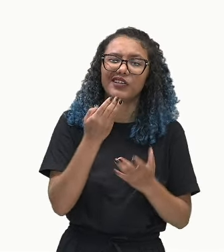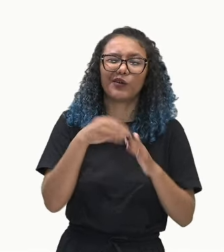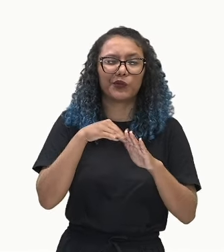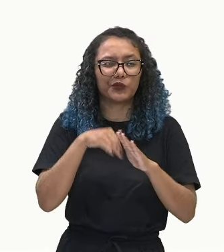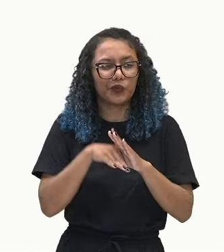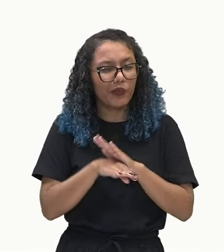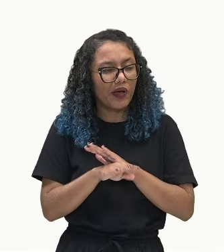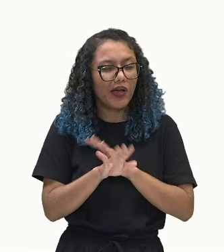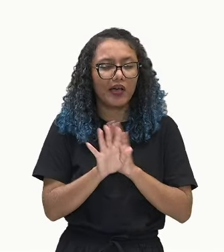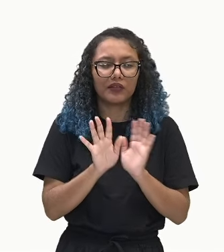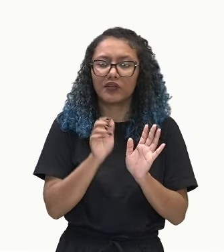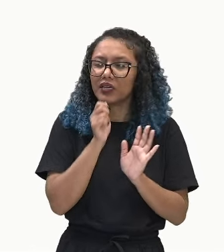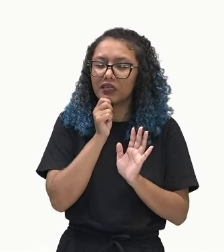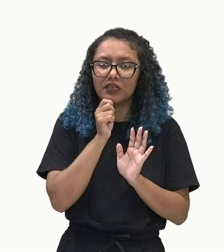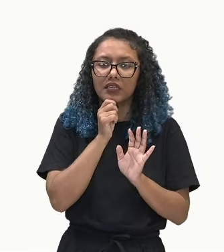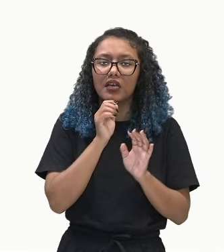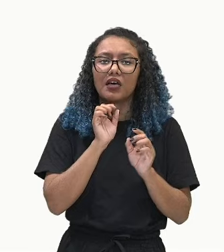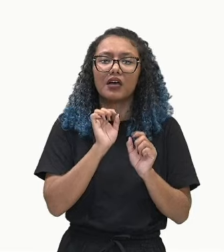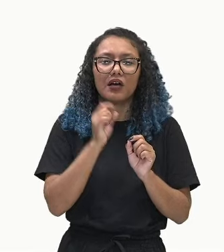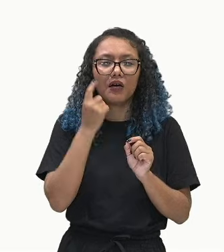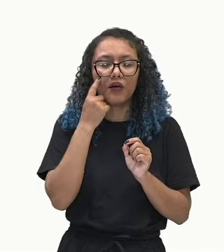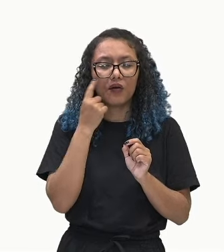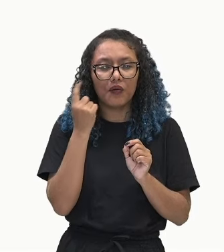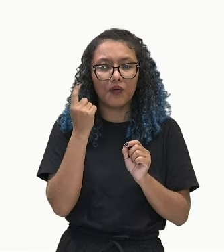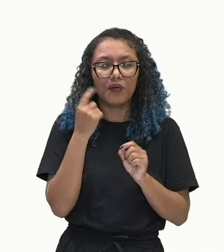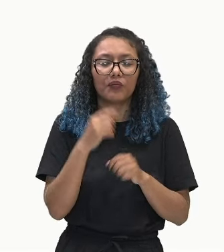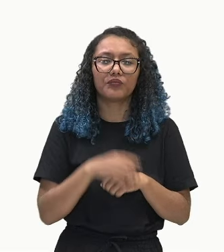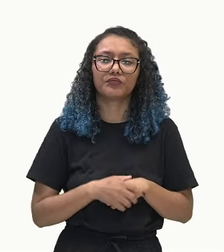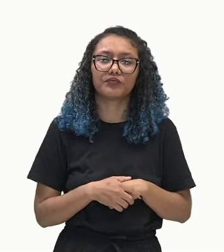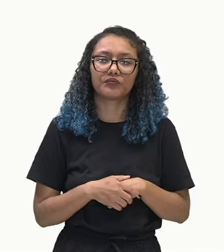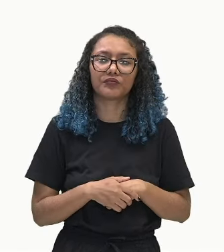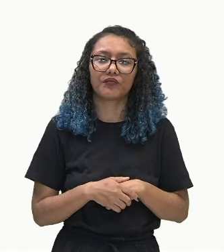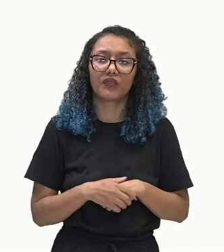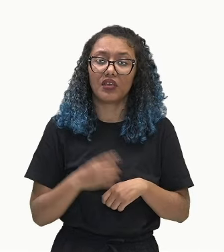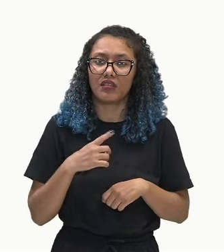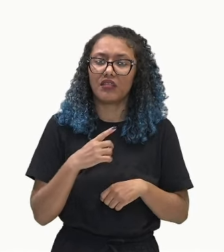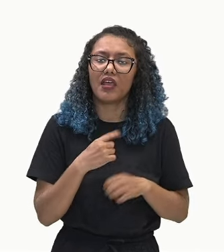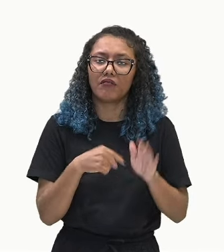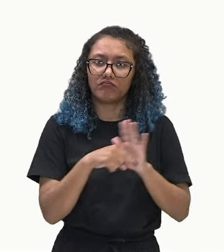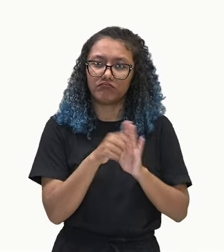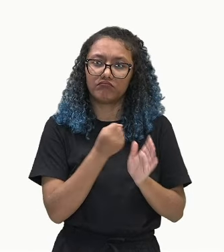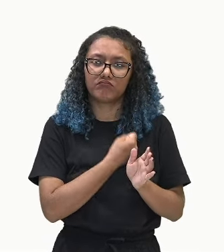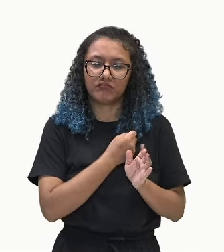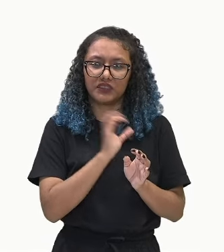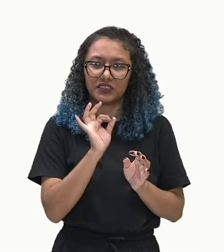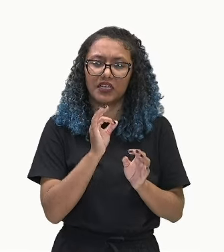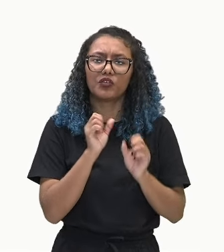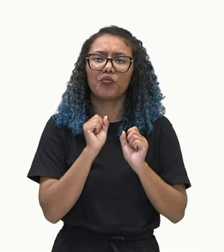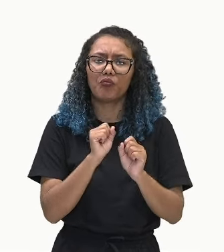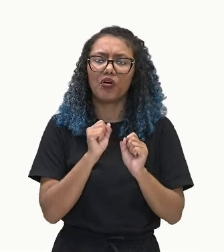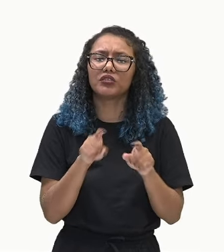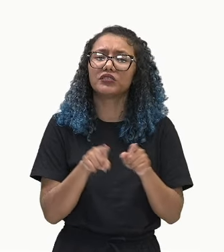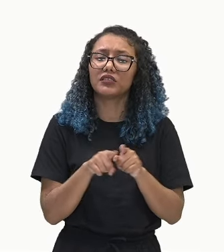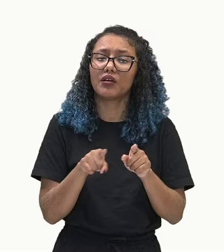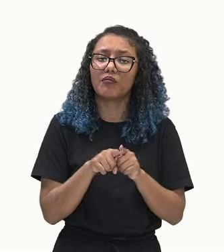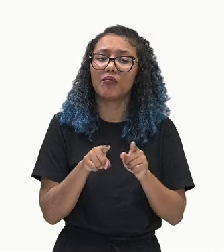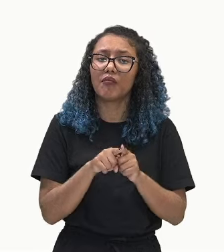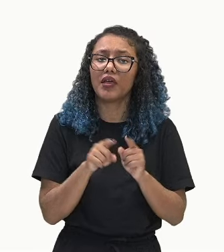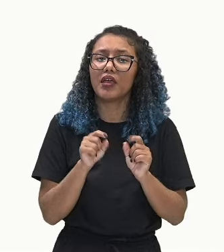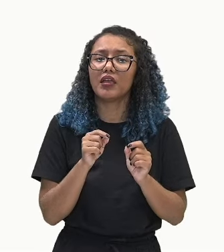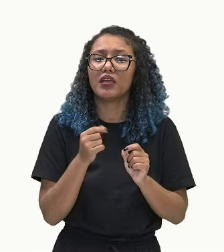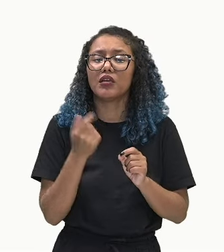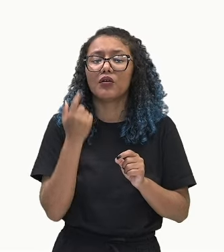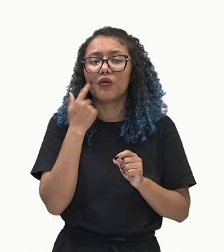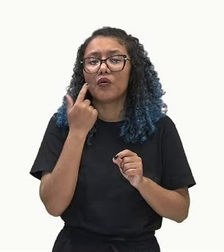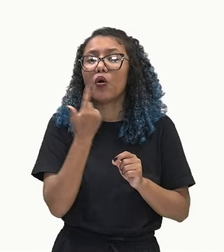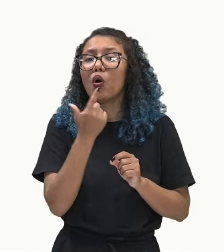com o cálculo dessa razão envolvendo dois números negativos, a gente poderia calcular a razão com esses dois